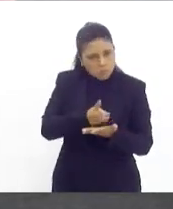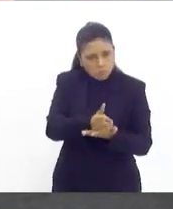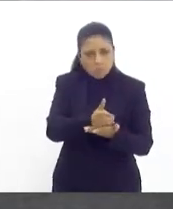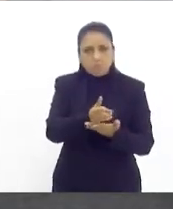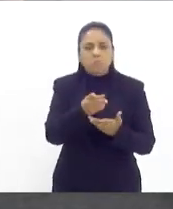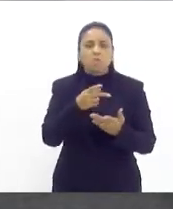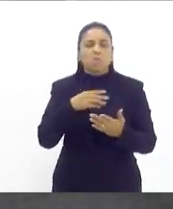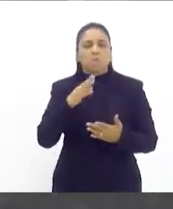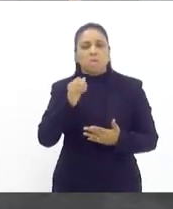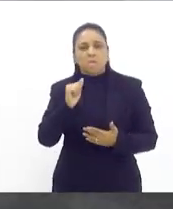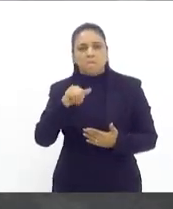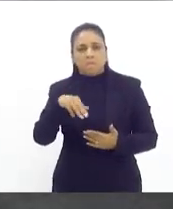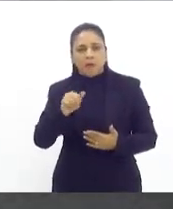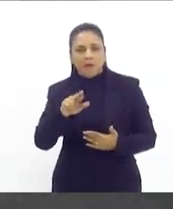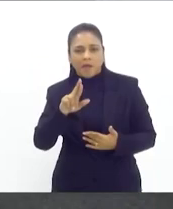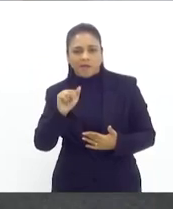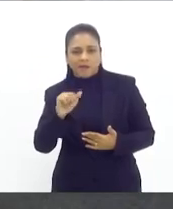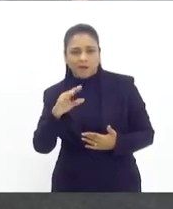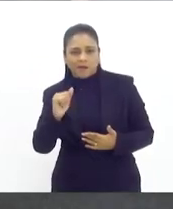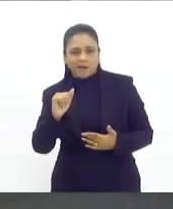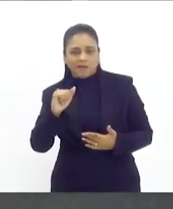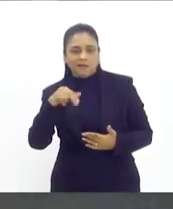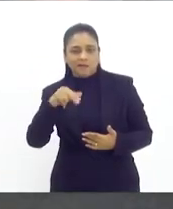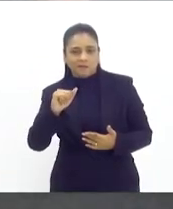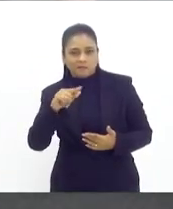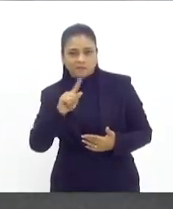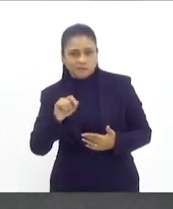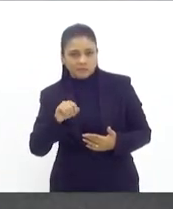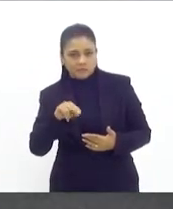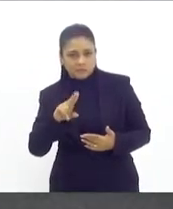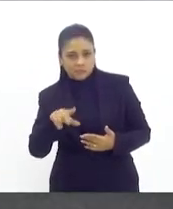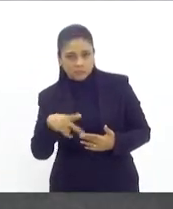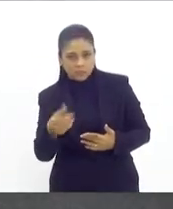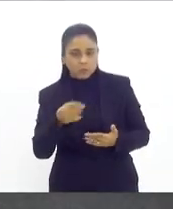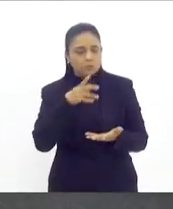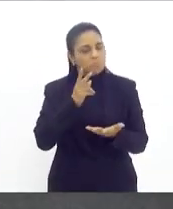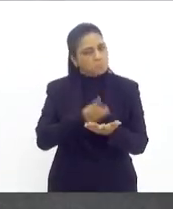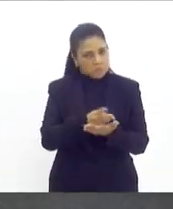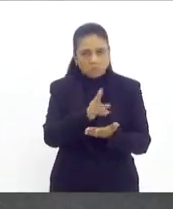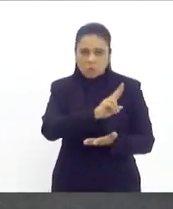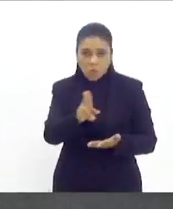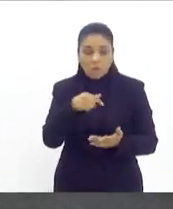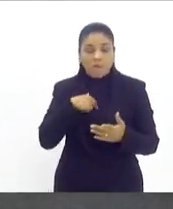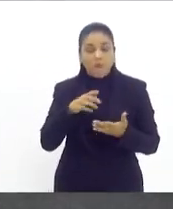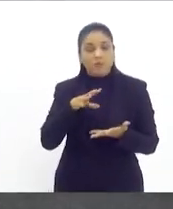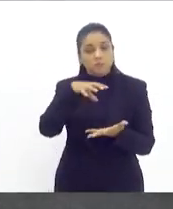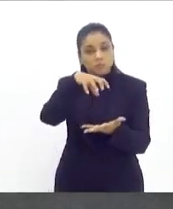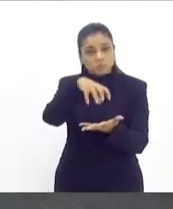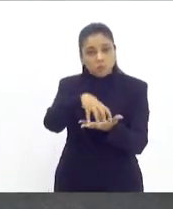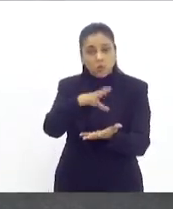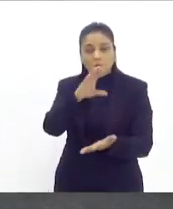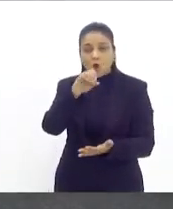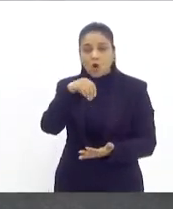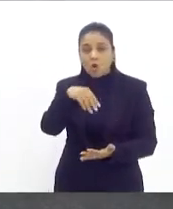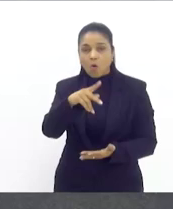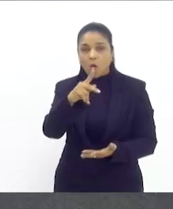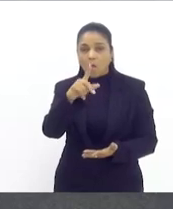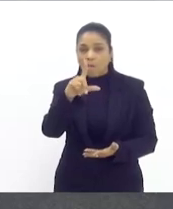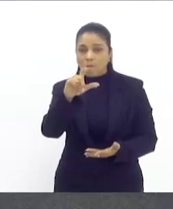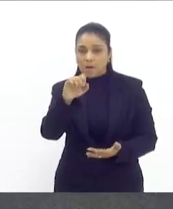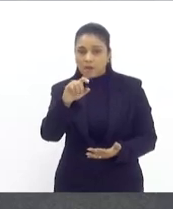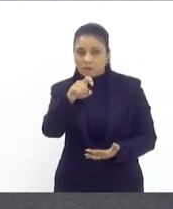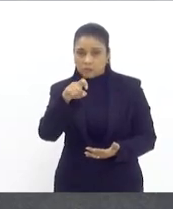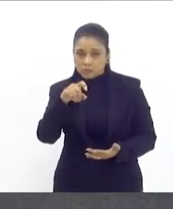o seu nome e assim respectivamente, mas o complexo esportivo para dar o nome do nosso querido mestre Zagallo, que também é outro